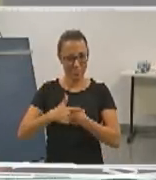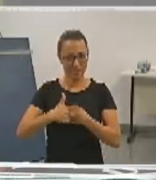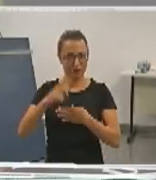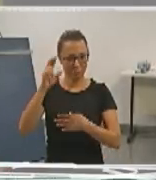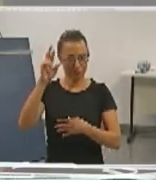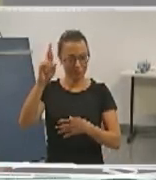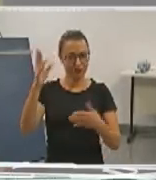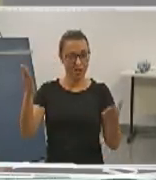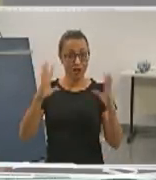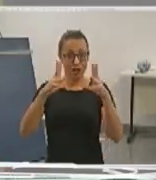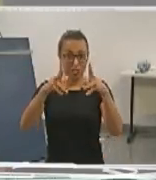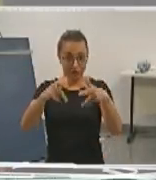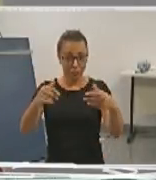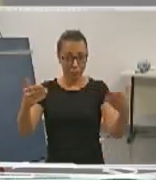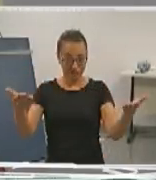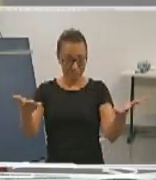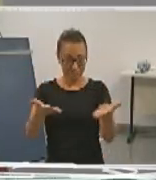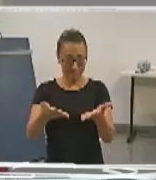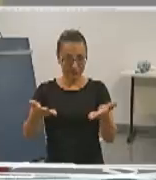todos nós